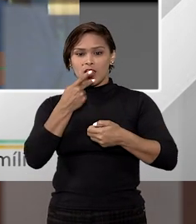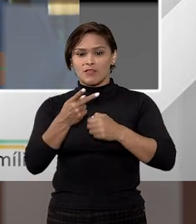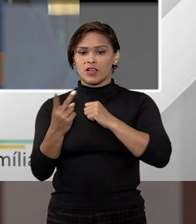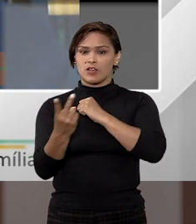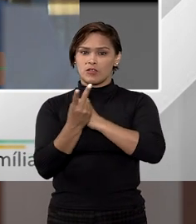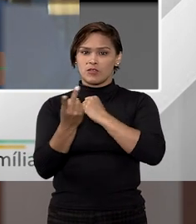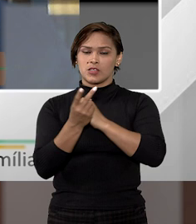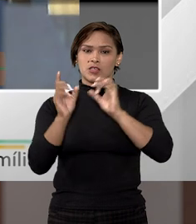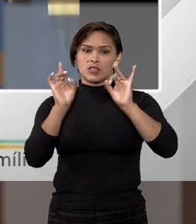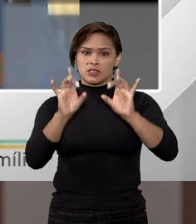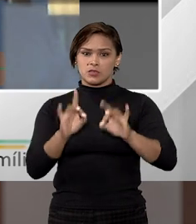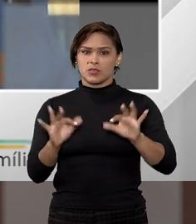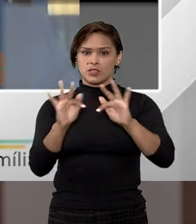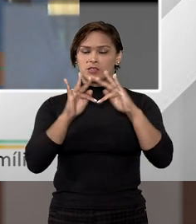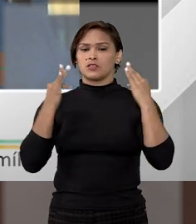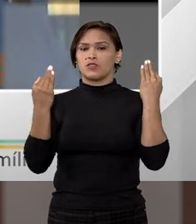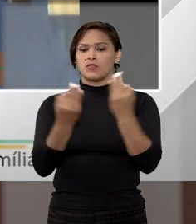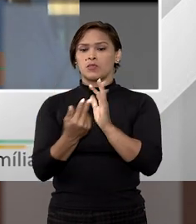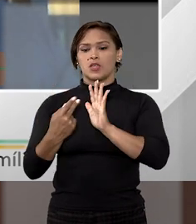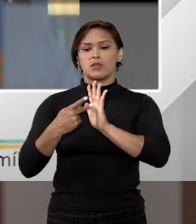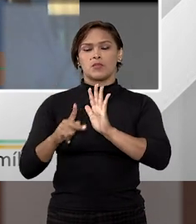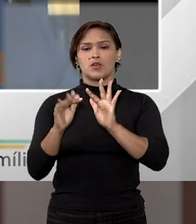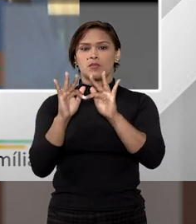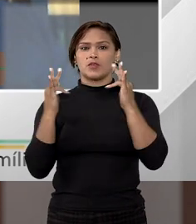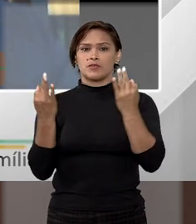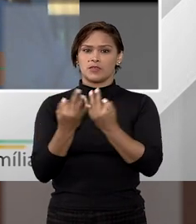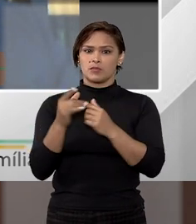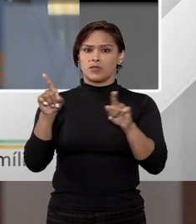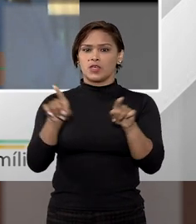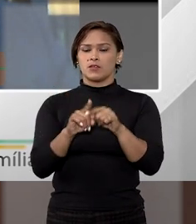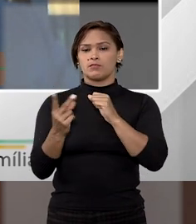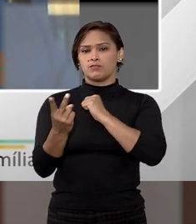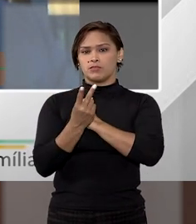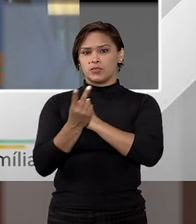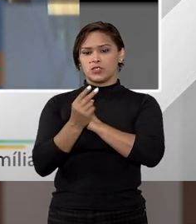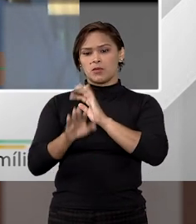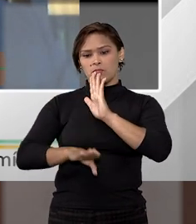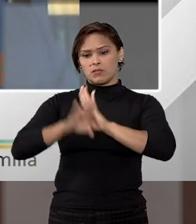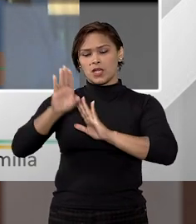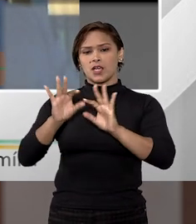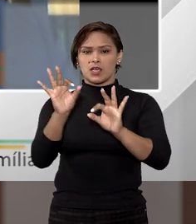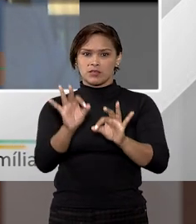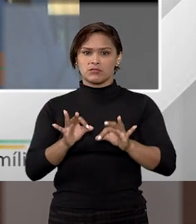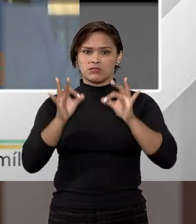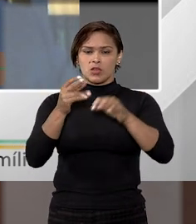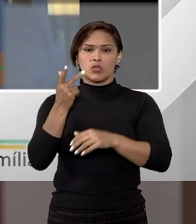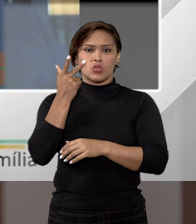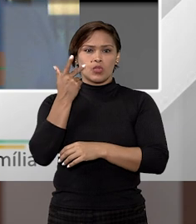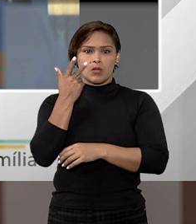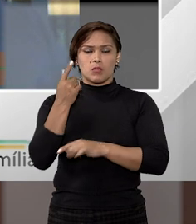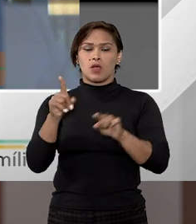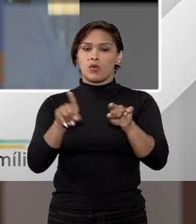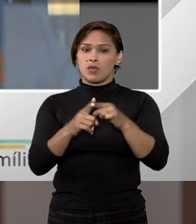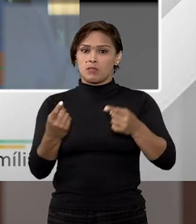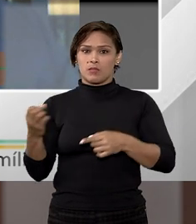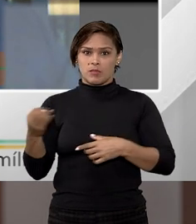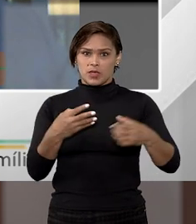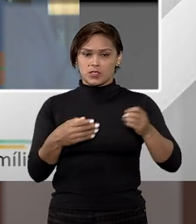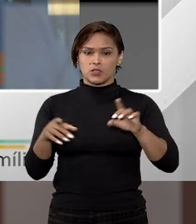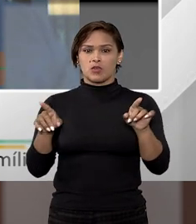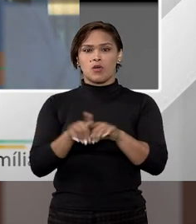proteção especial à família. Então é buscar uma proteção que seja além do ordinário, além do normal. E mais